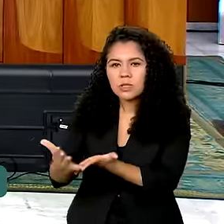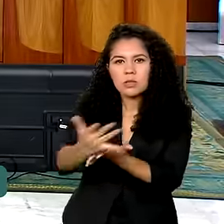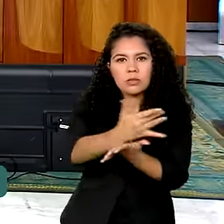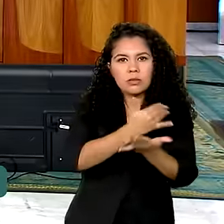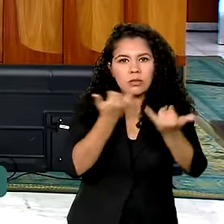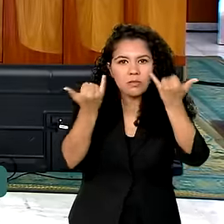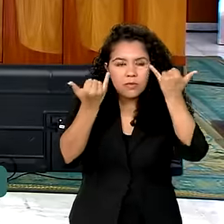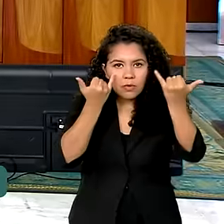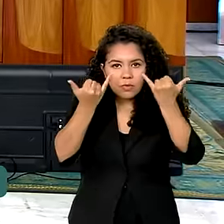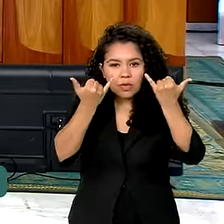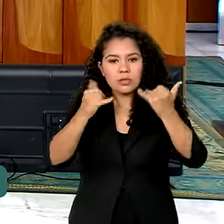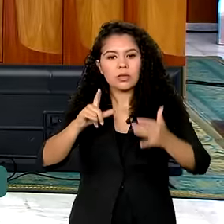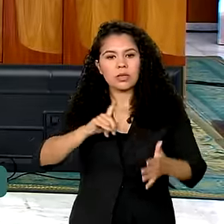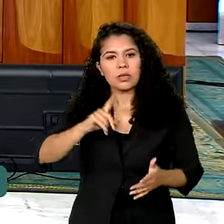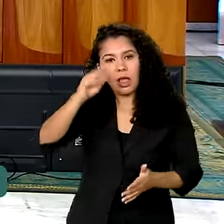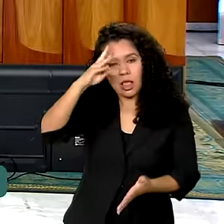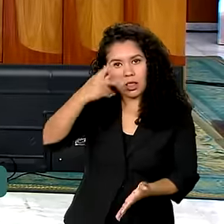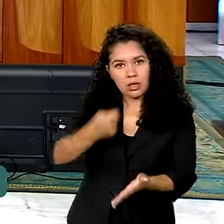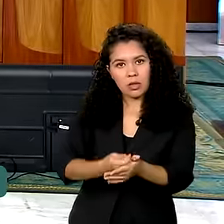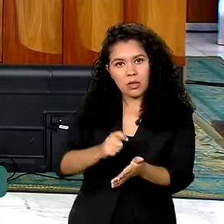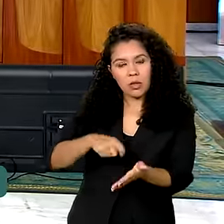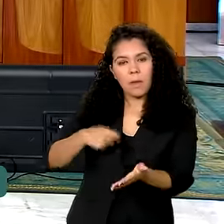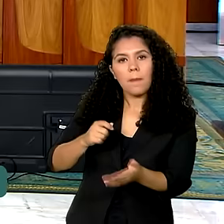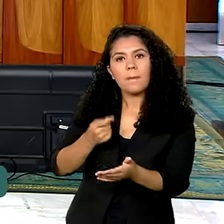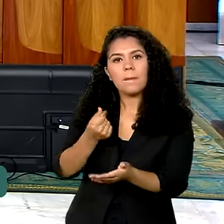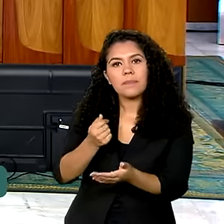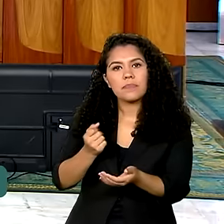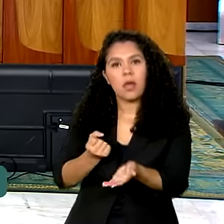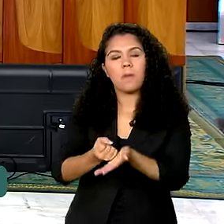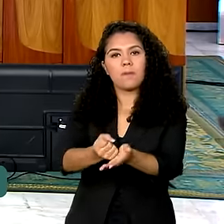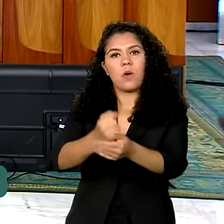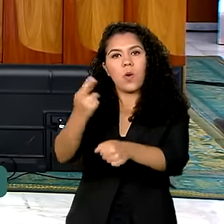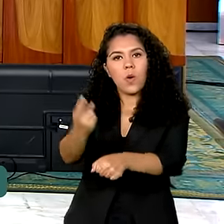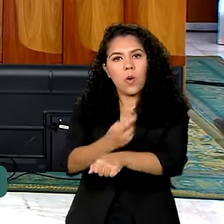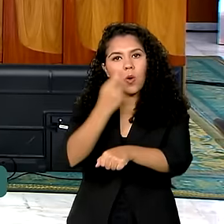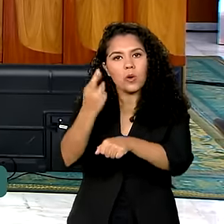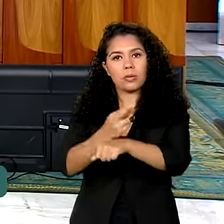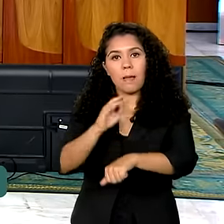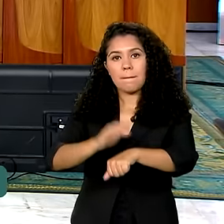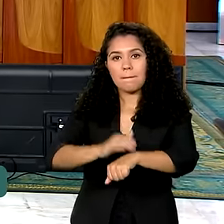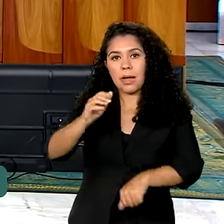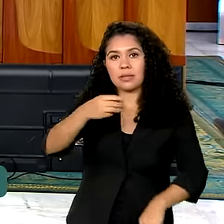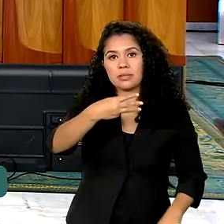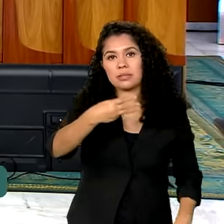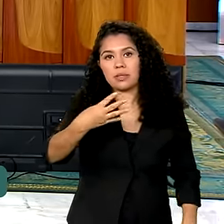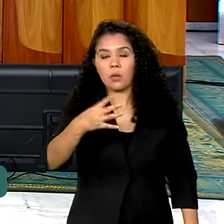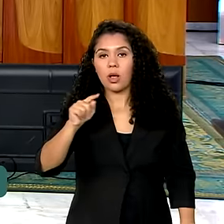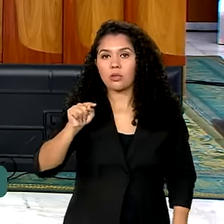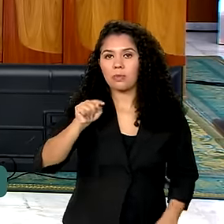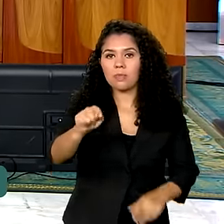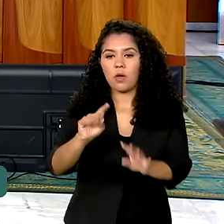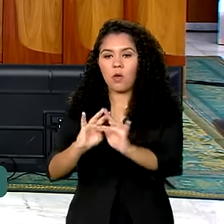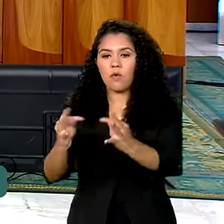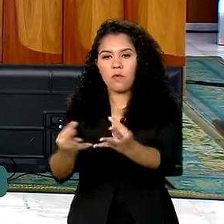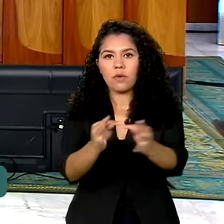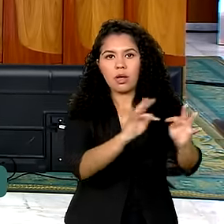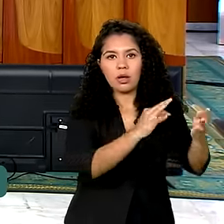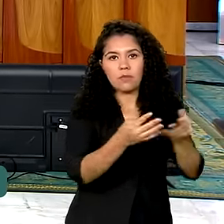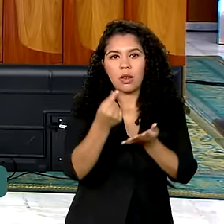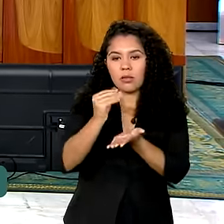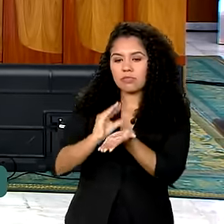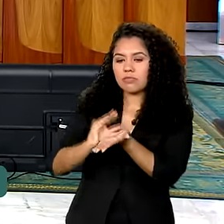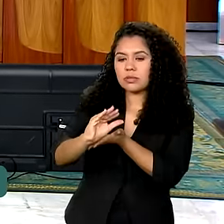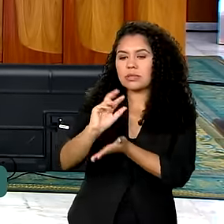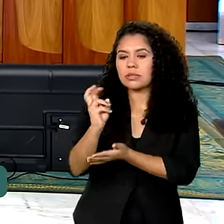destacou medidas como o pagamento do auxílio reconstrução para mais de 34 mil famílias no valor de R 5.100,